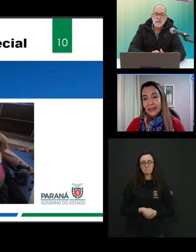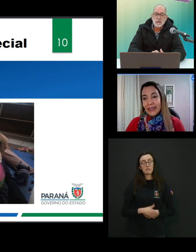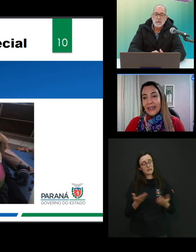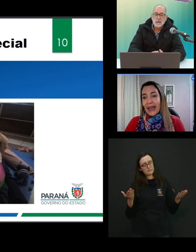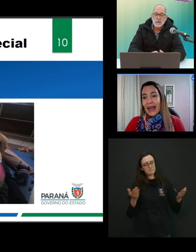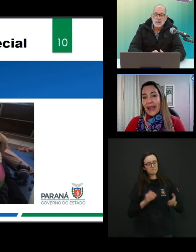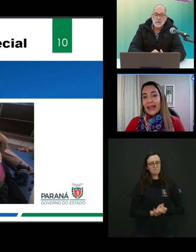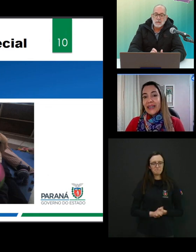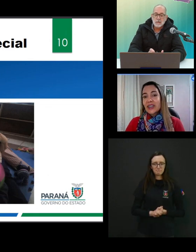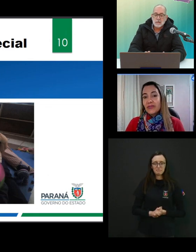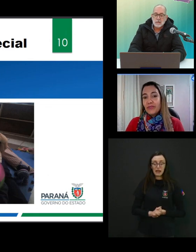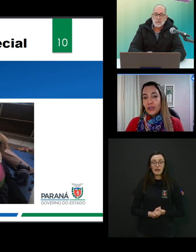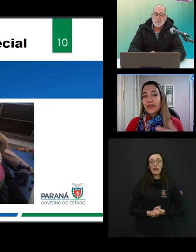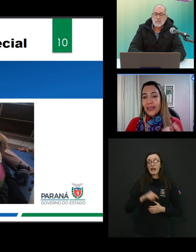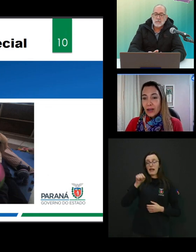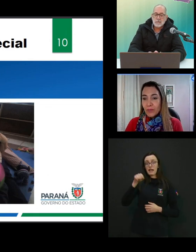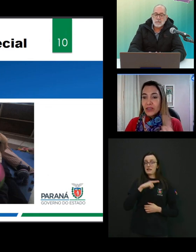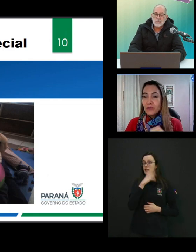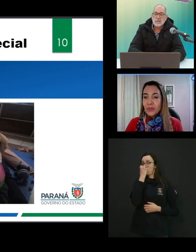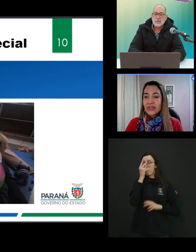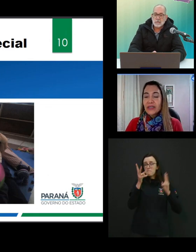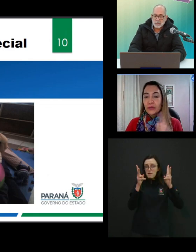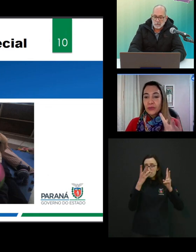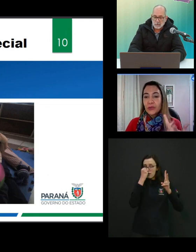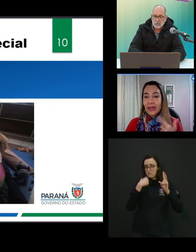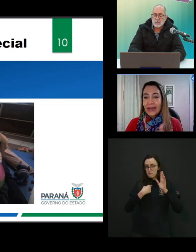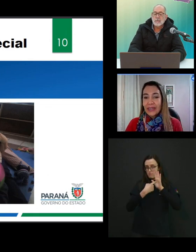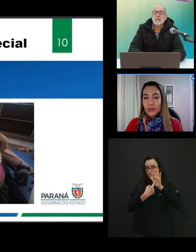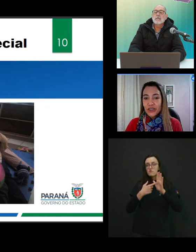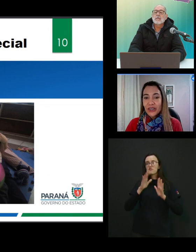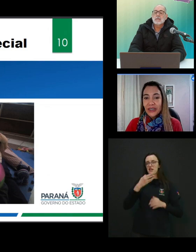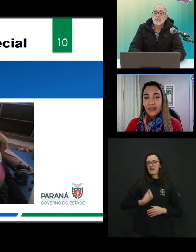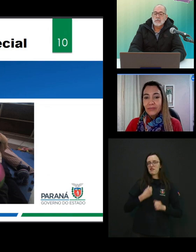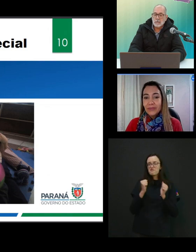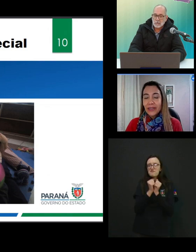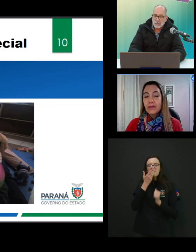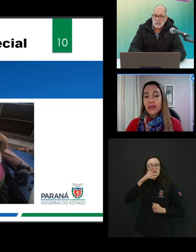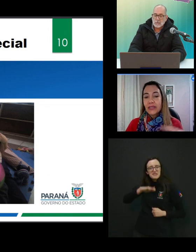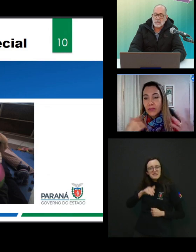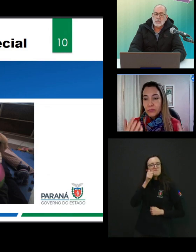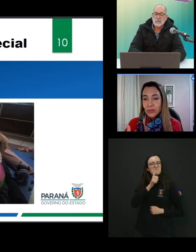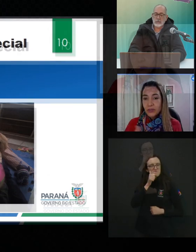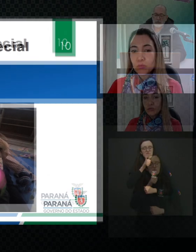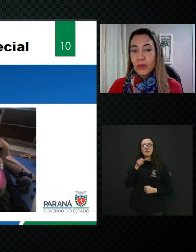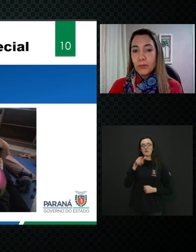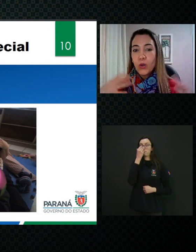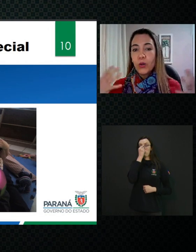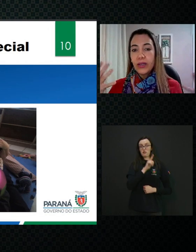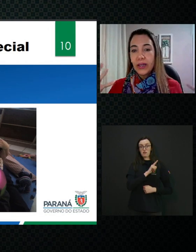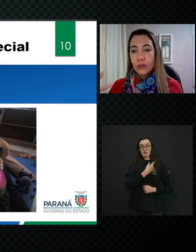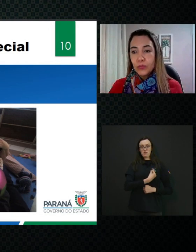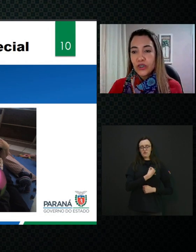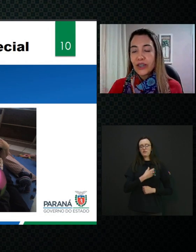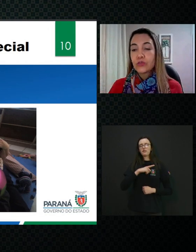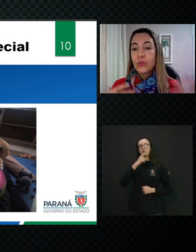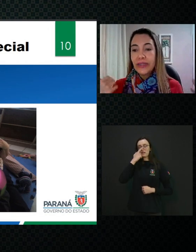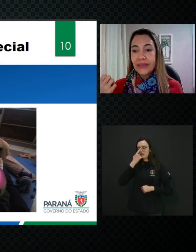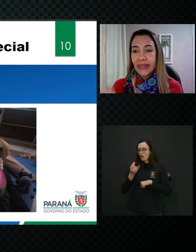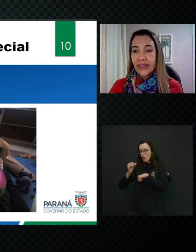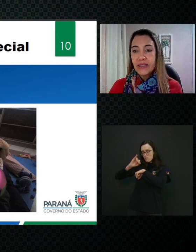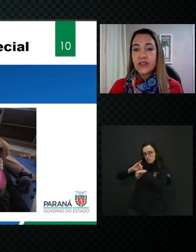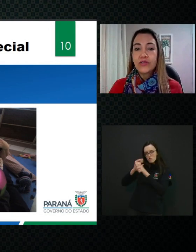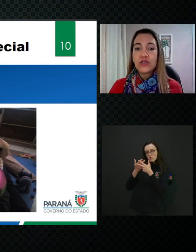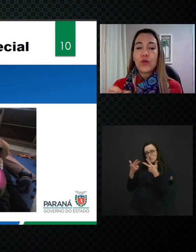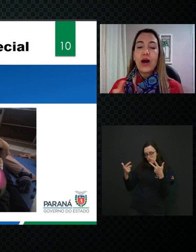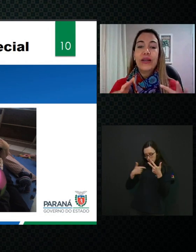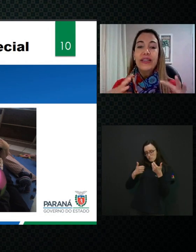É. Nessa foto, naquela mesma posição que eu estou com aquela garotinha, né, mas manipulando uma bola, um objeto com um